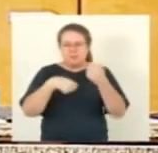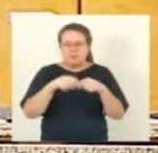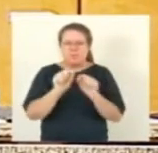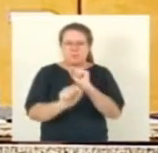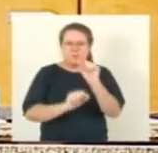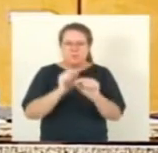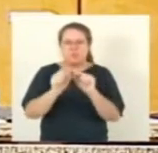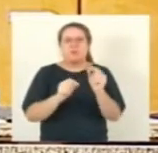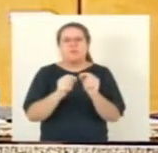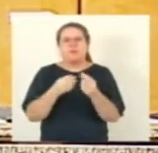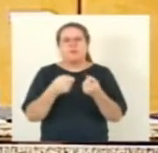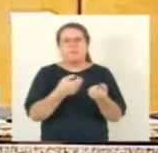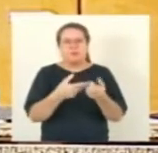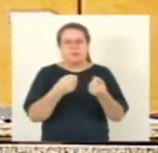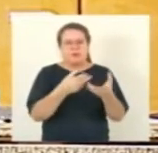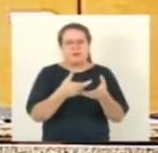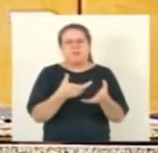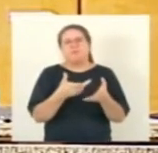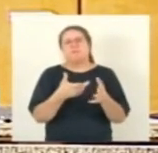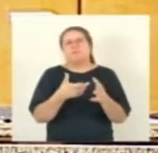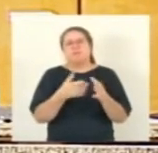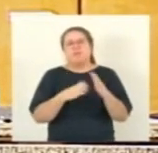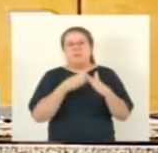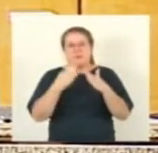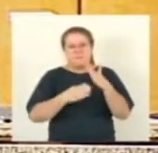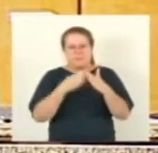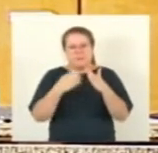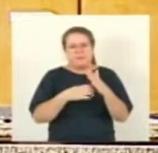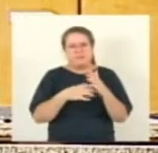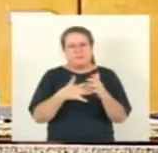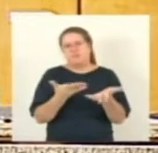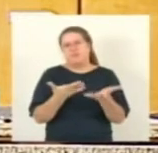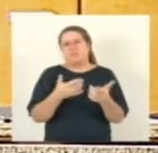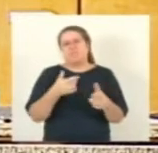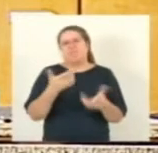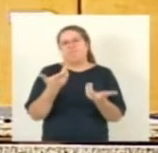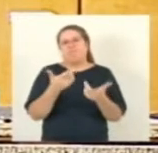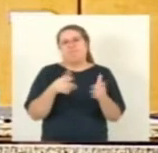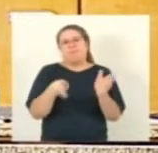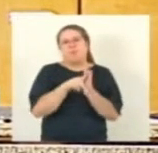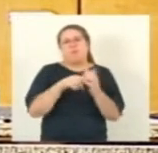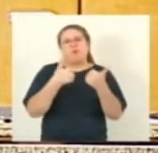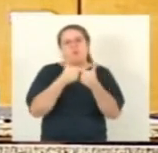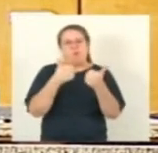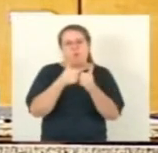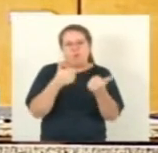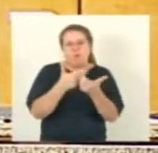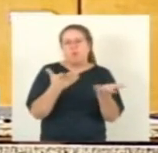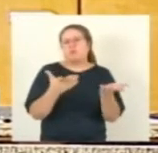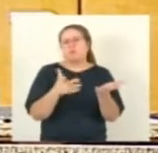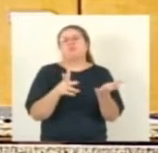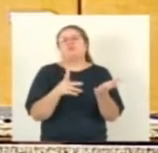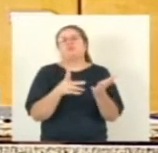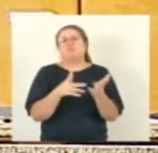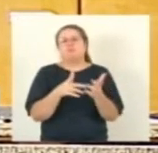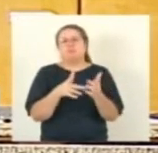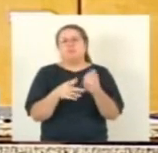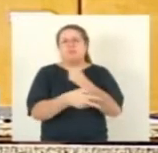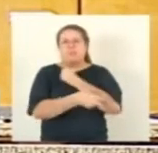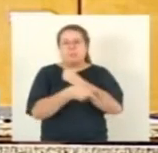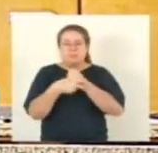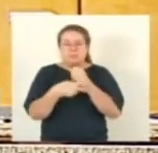das empresas de transporte público coletivo que forem vitimados por crimes contra o